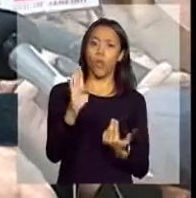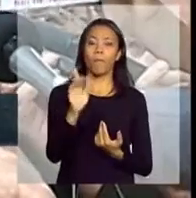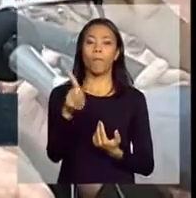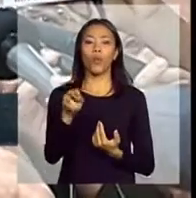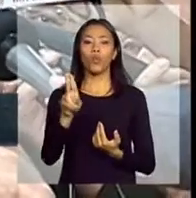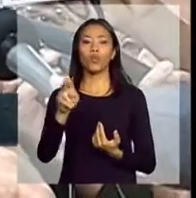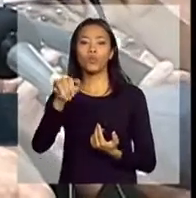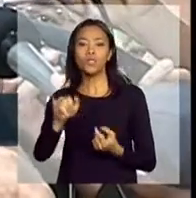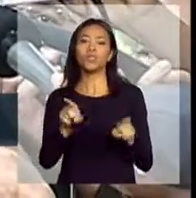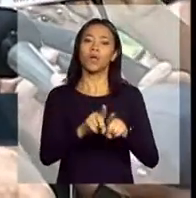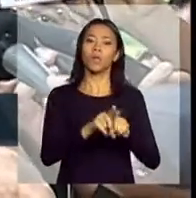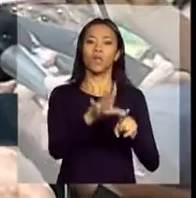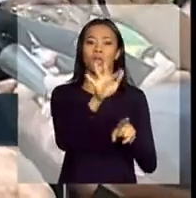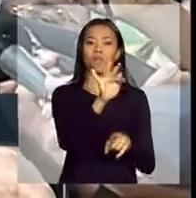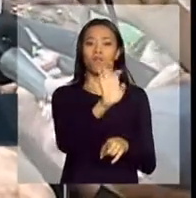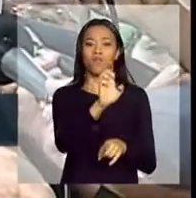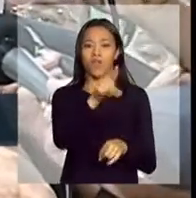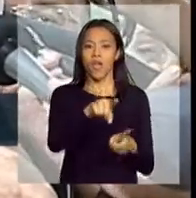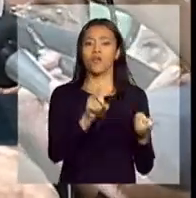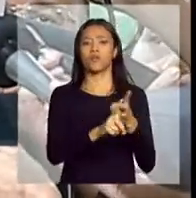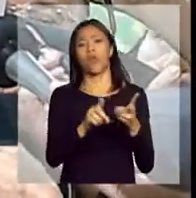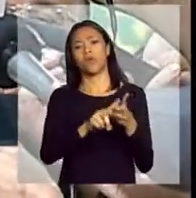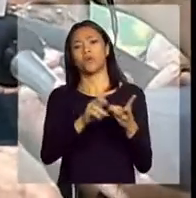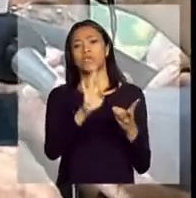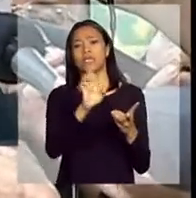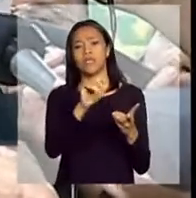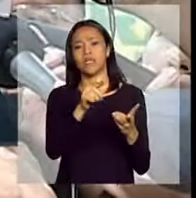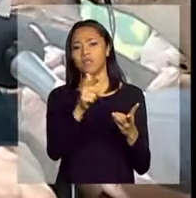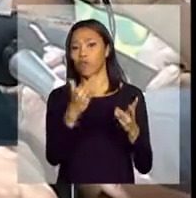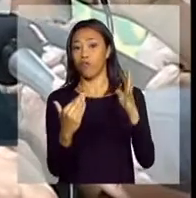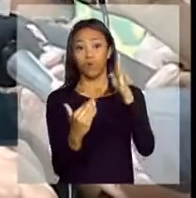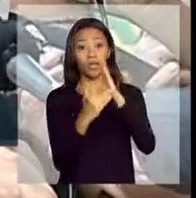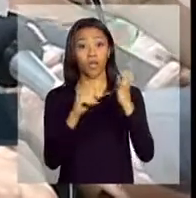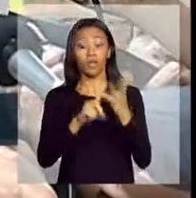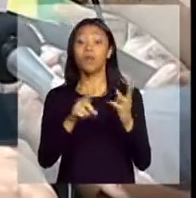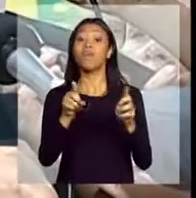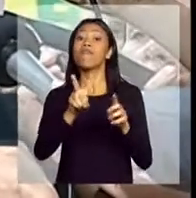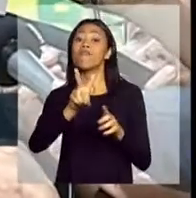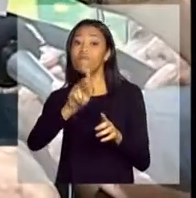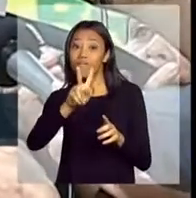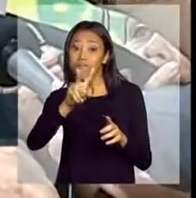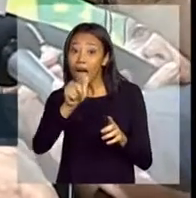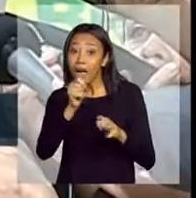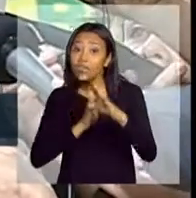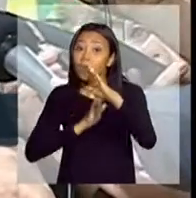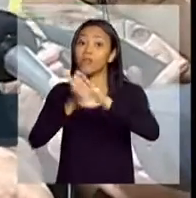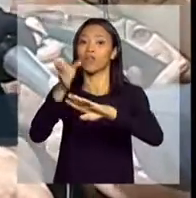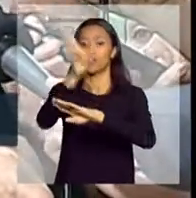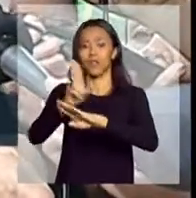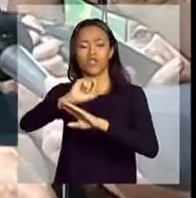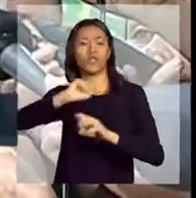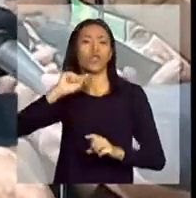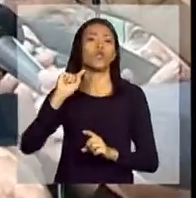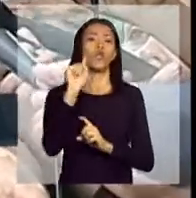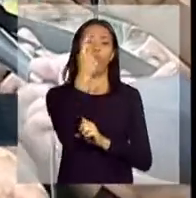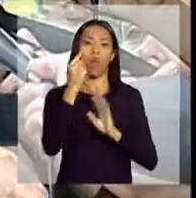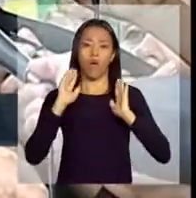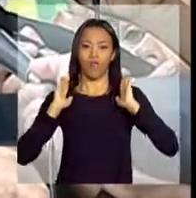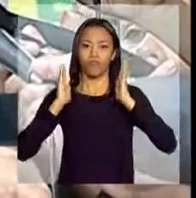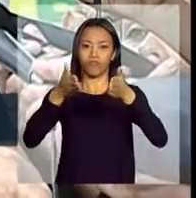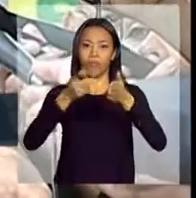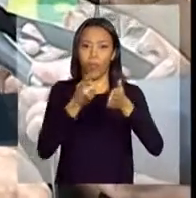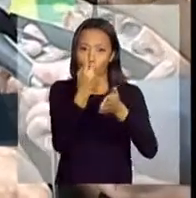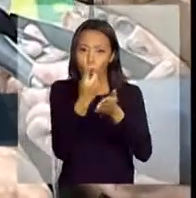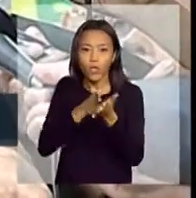como para o FIES, como para Ciências Sem Fronteiras, como para as vagas das universidades federais, só ter uma porta de entrada, uma porta republicana,